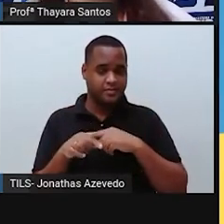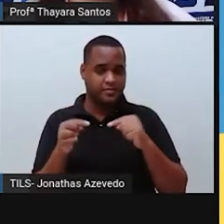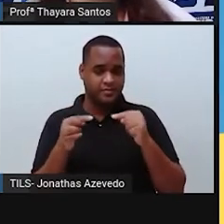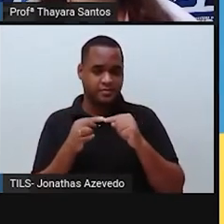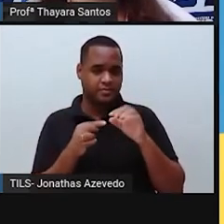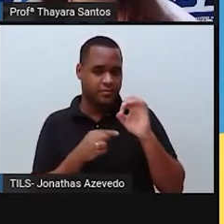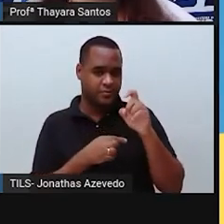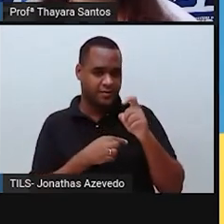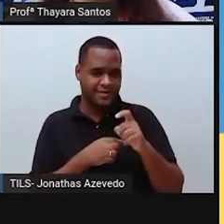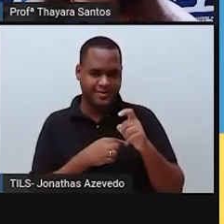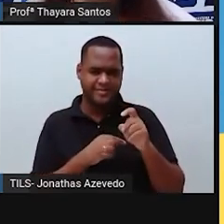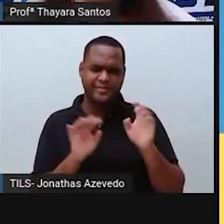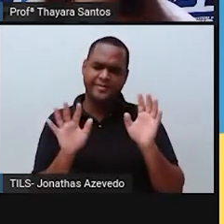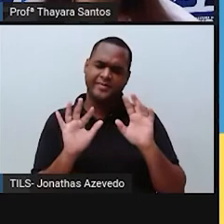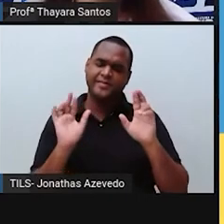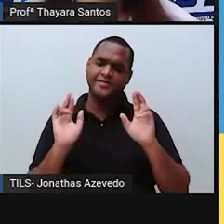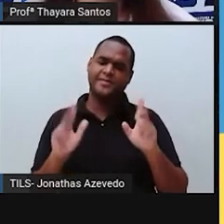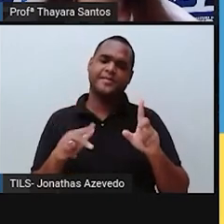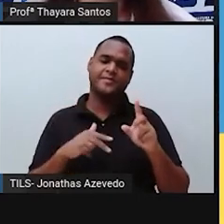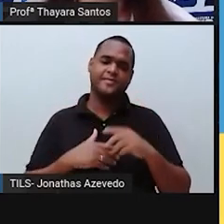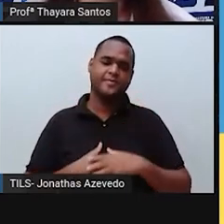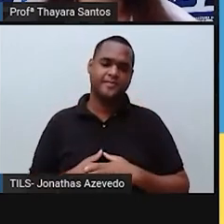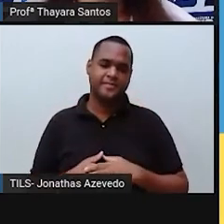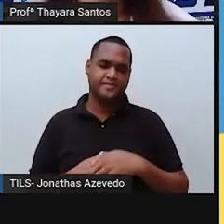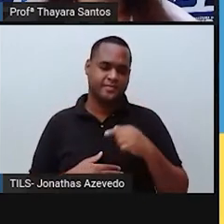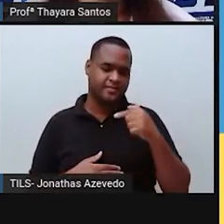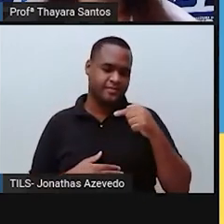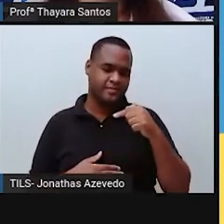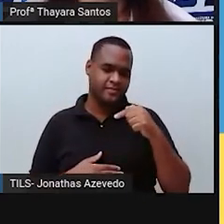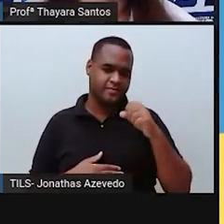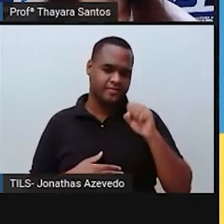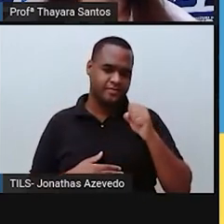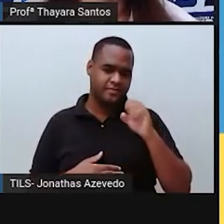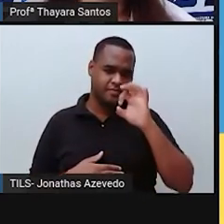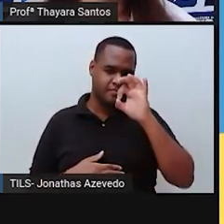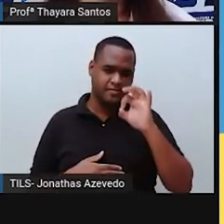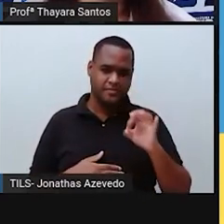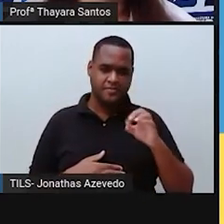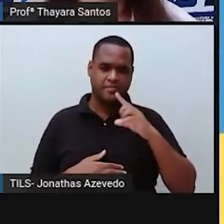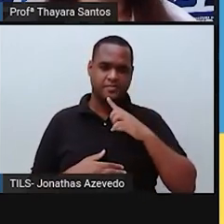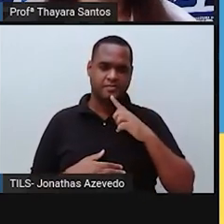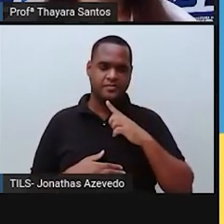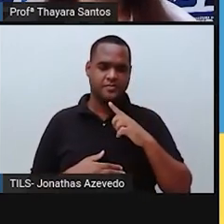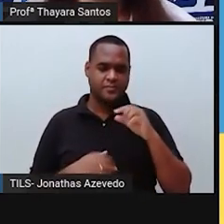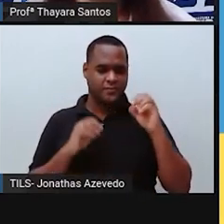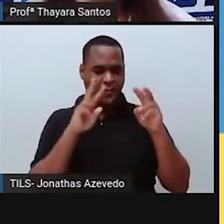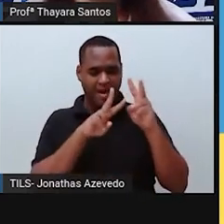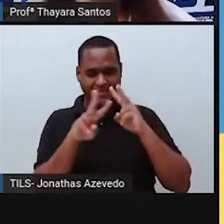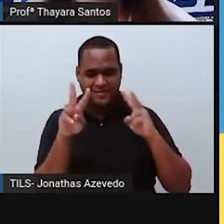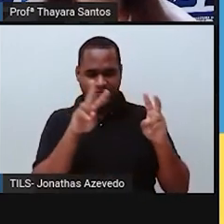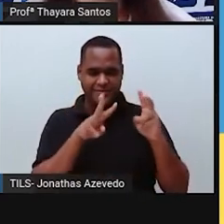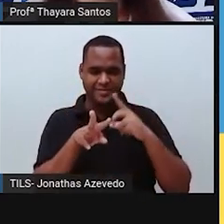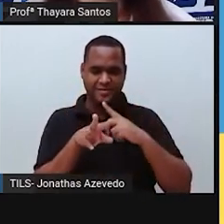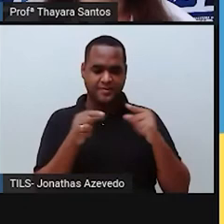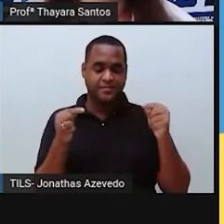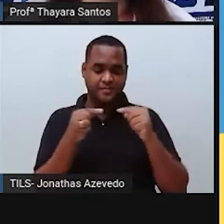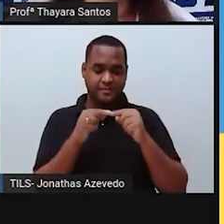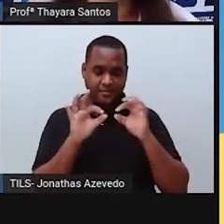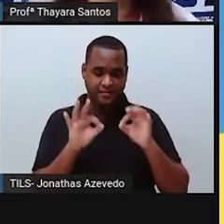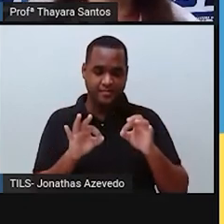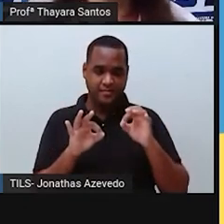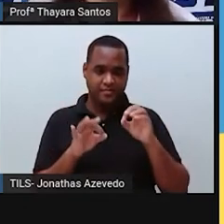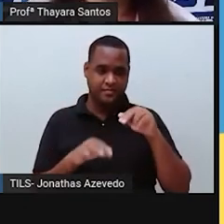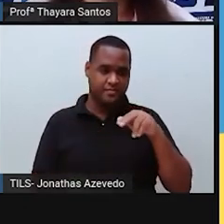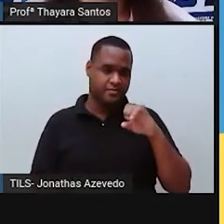gás oxigênio. Só que, na verdade, não é. 78% da atmosfera, do ar atmosférico, é composto pelo gás